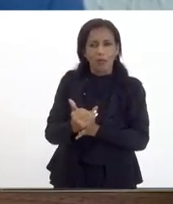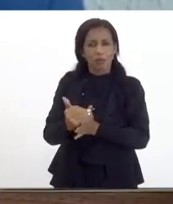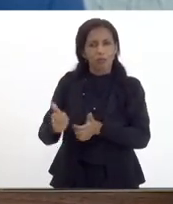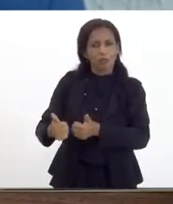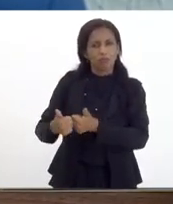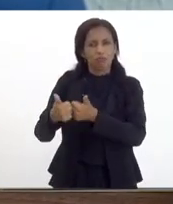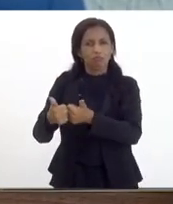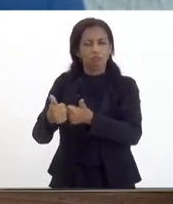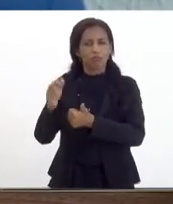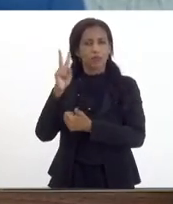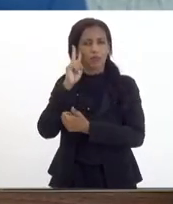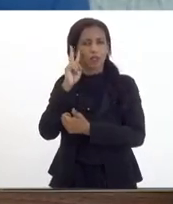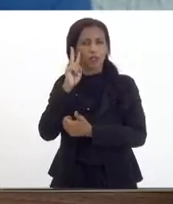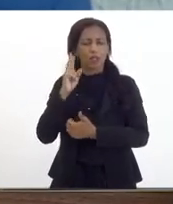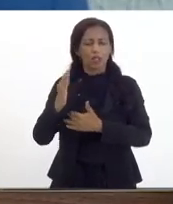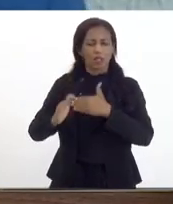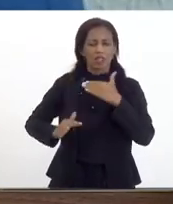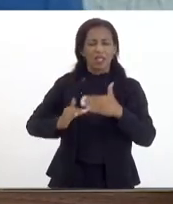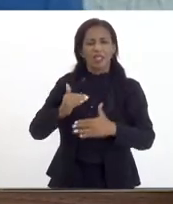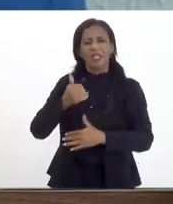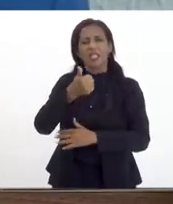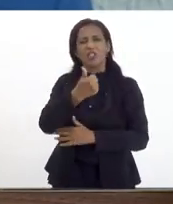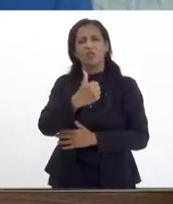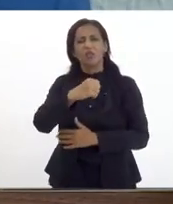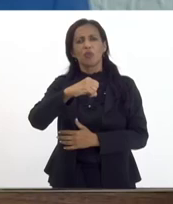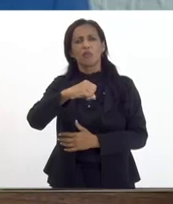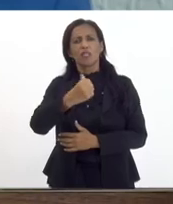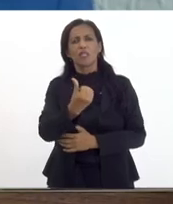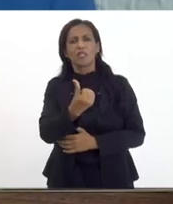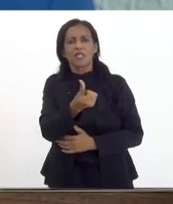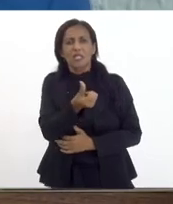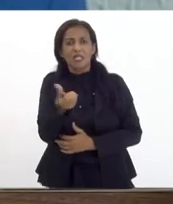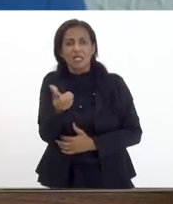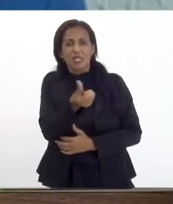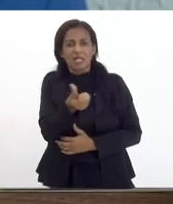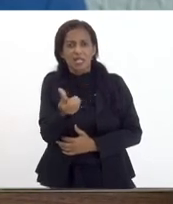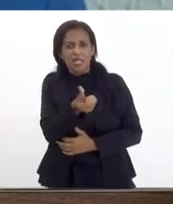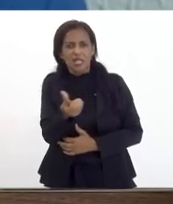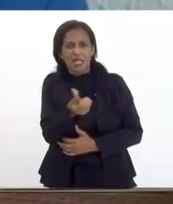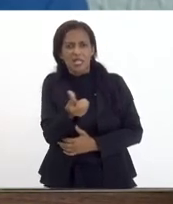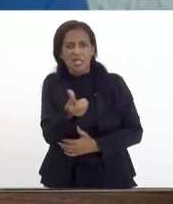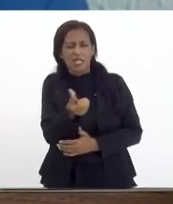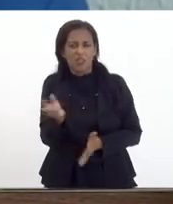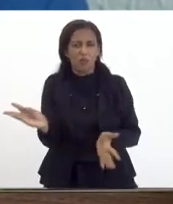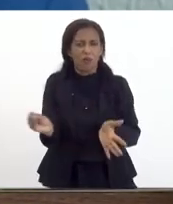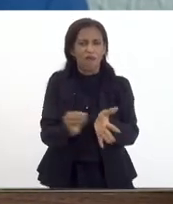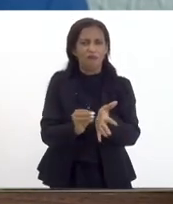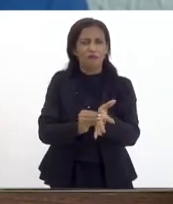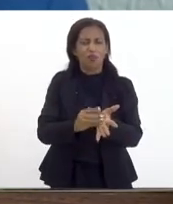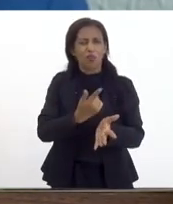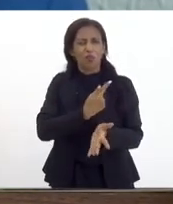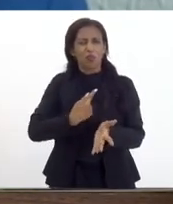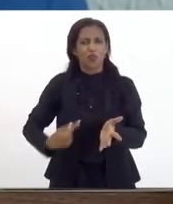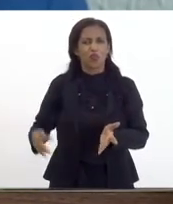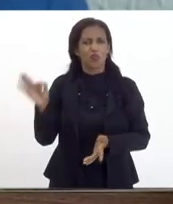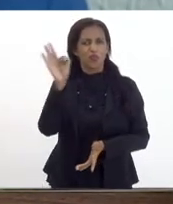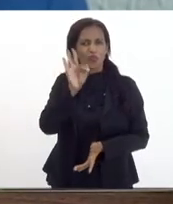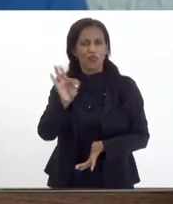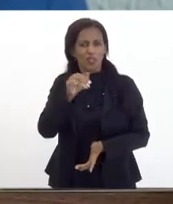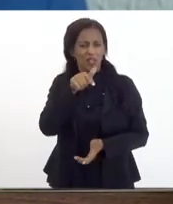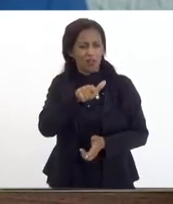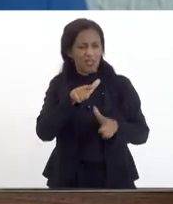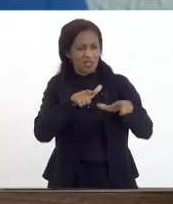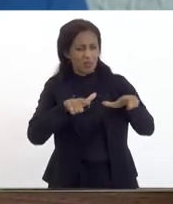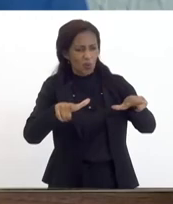temos desde 1966 uma desapropriação do governo federal nessa terra